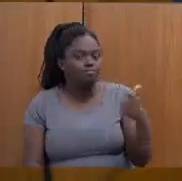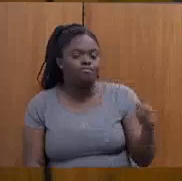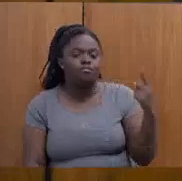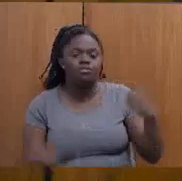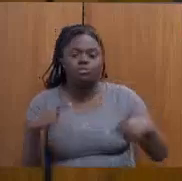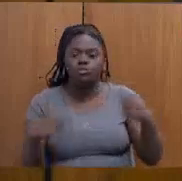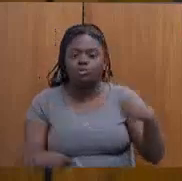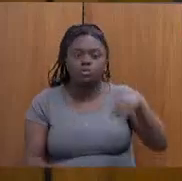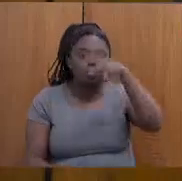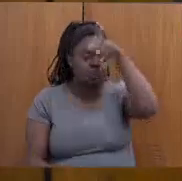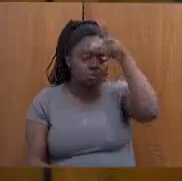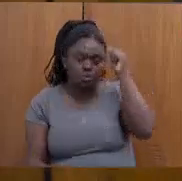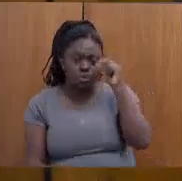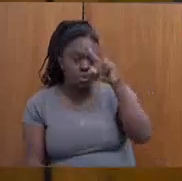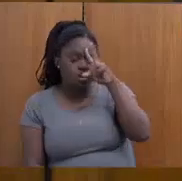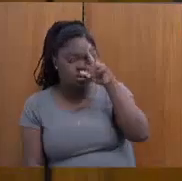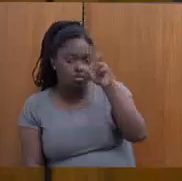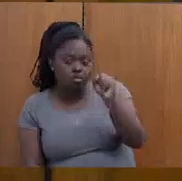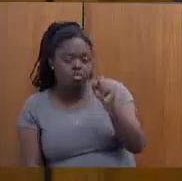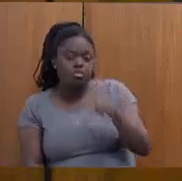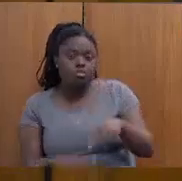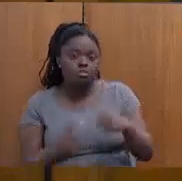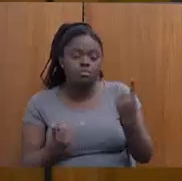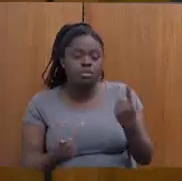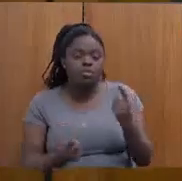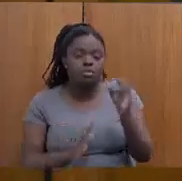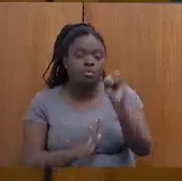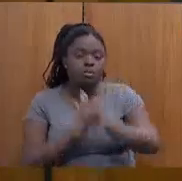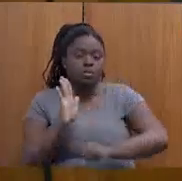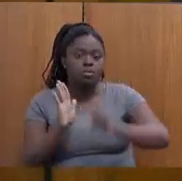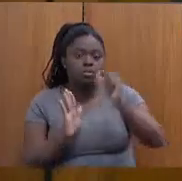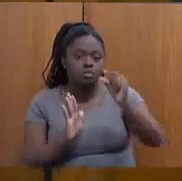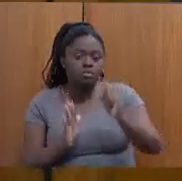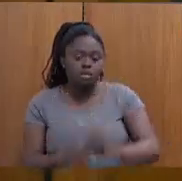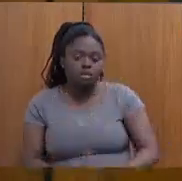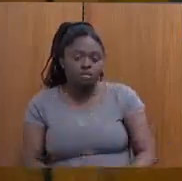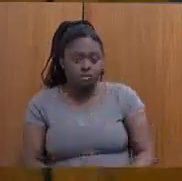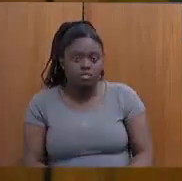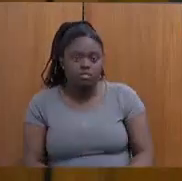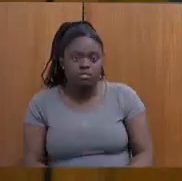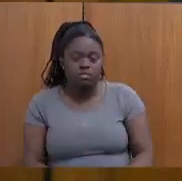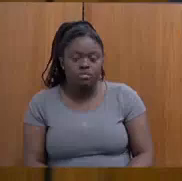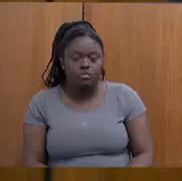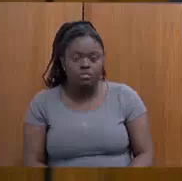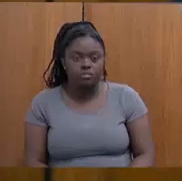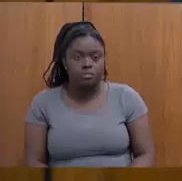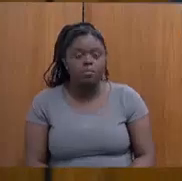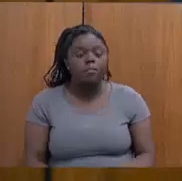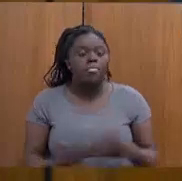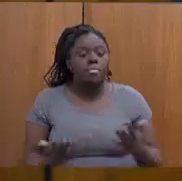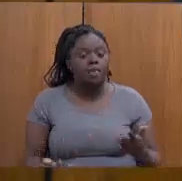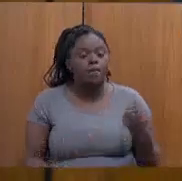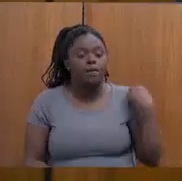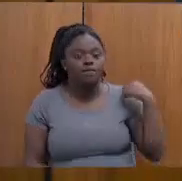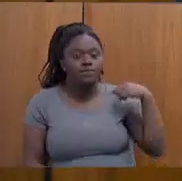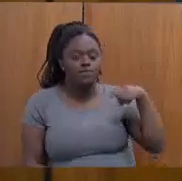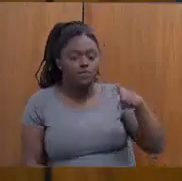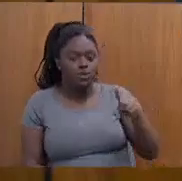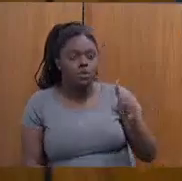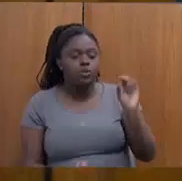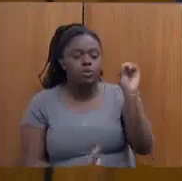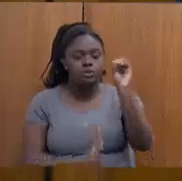pública fortalecida com baixo orçamento. Então, olha só, eu fui lá no